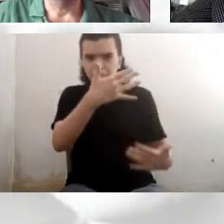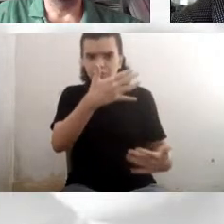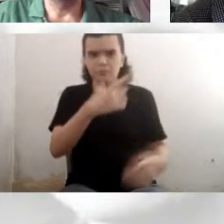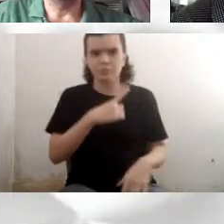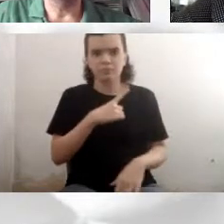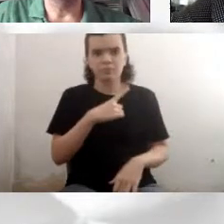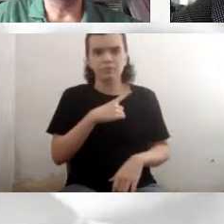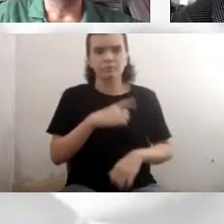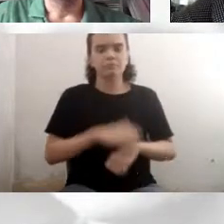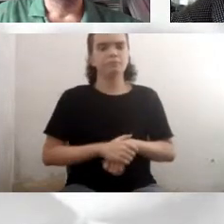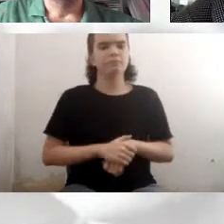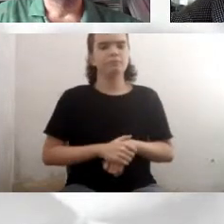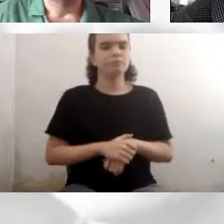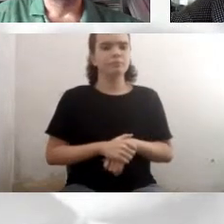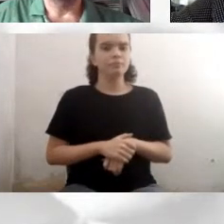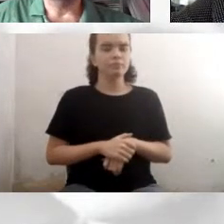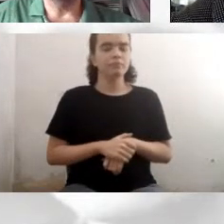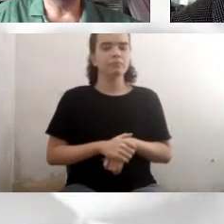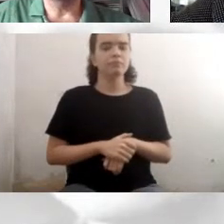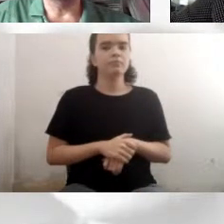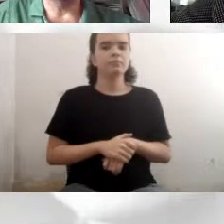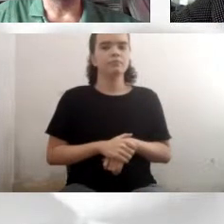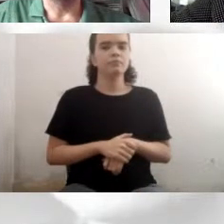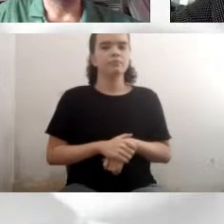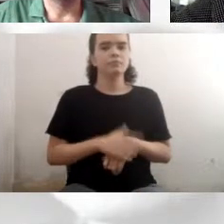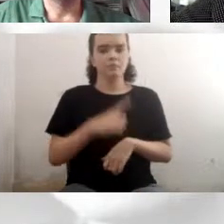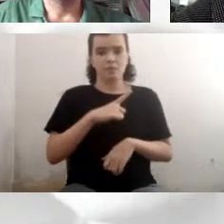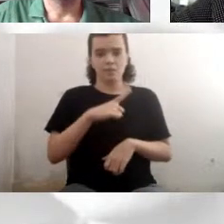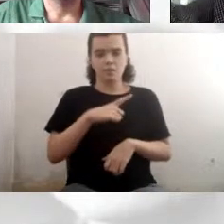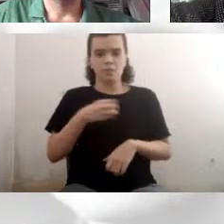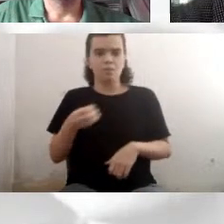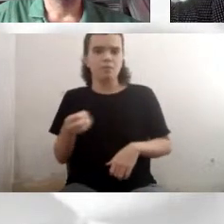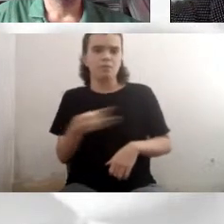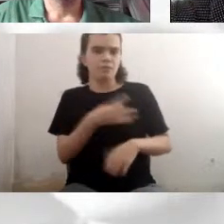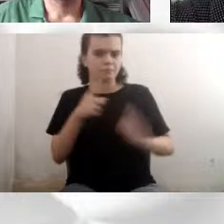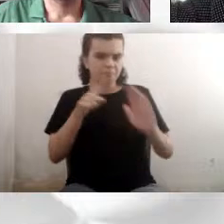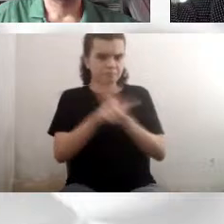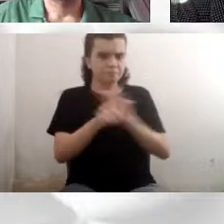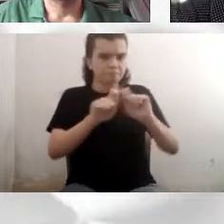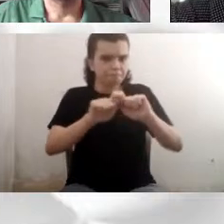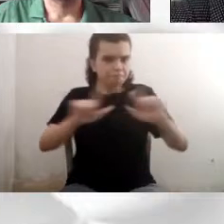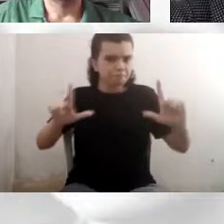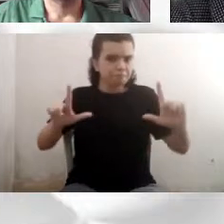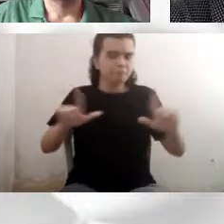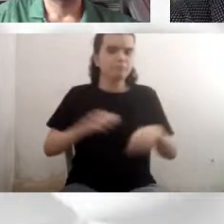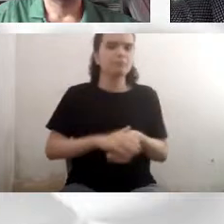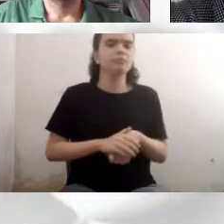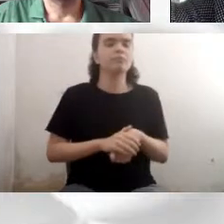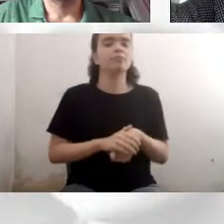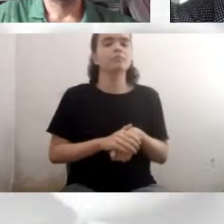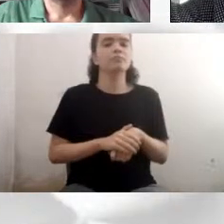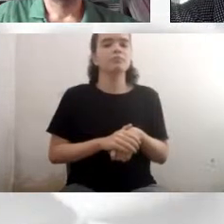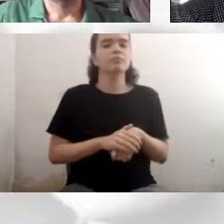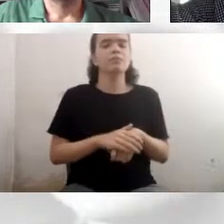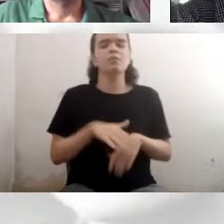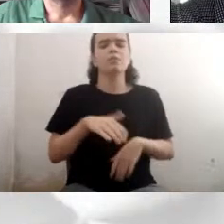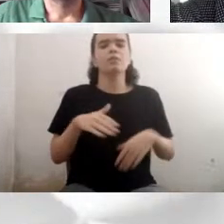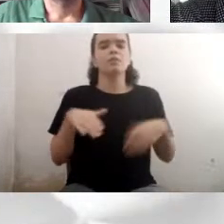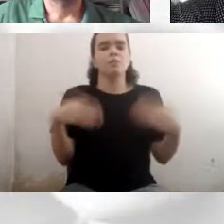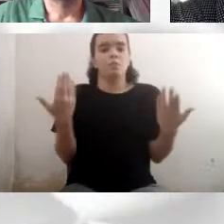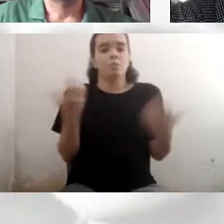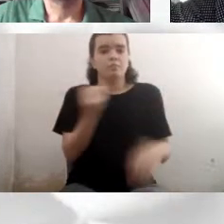Por enquanto... Ah, pronto. Apareceu mais uma, professor. Qual a temperatura média das estrelas